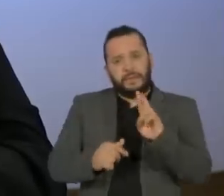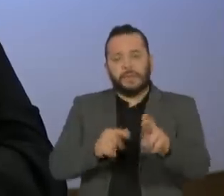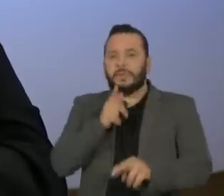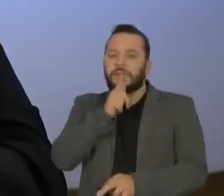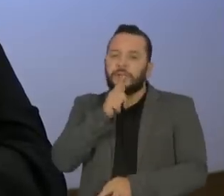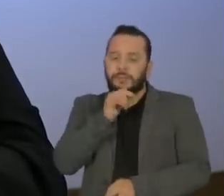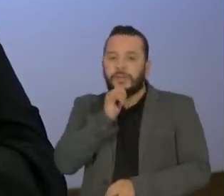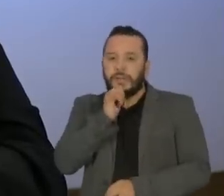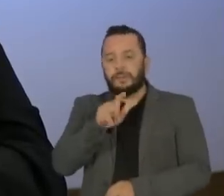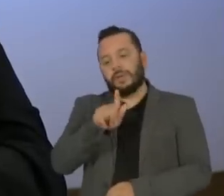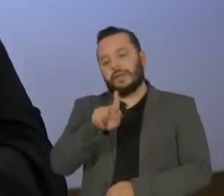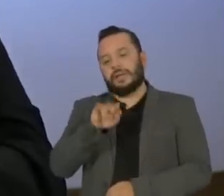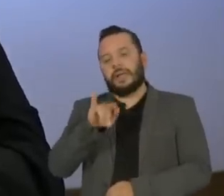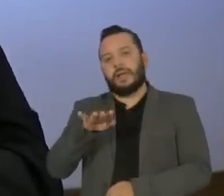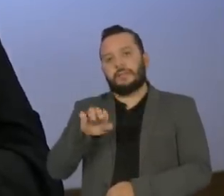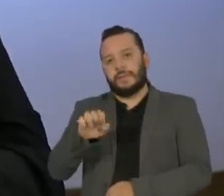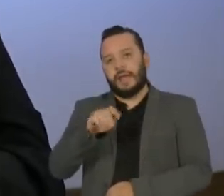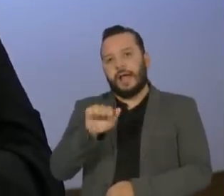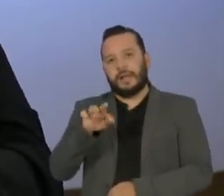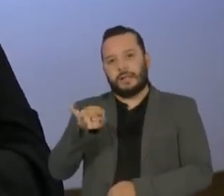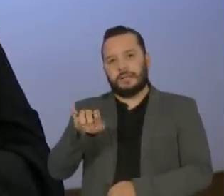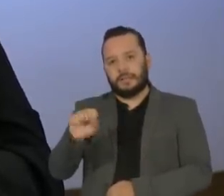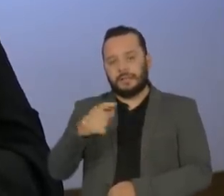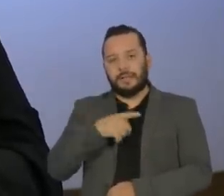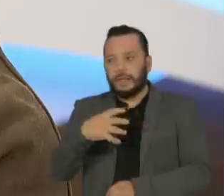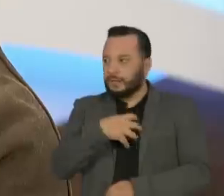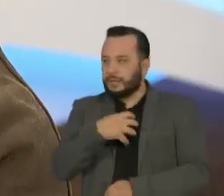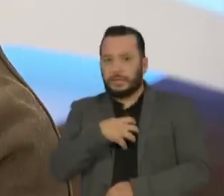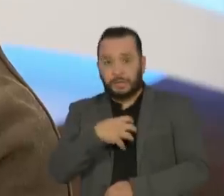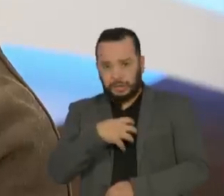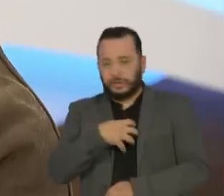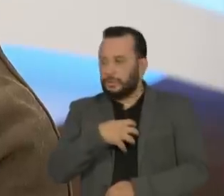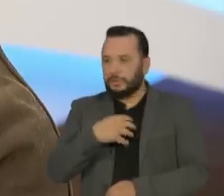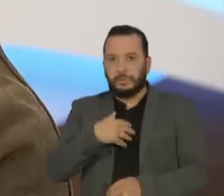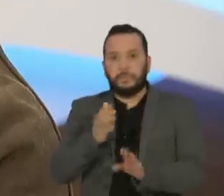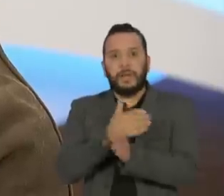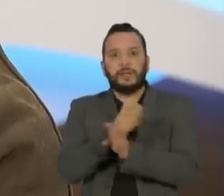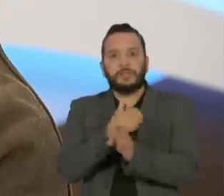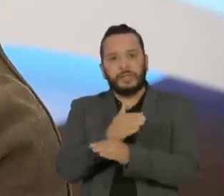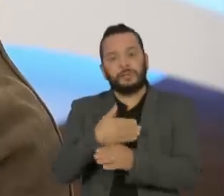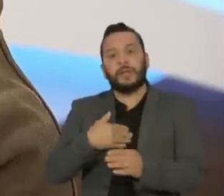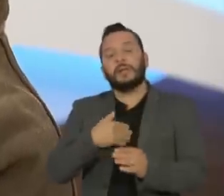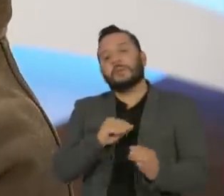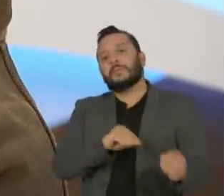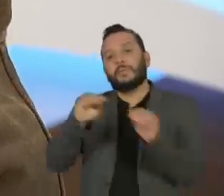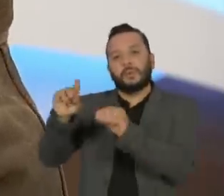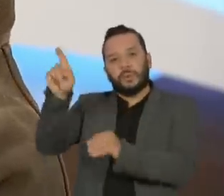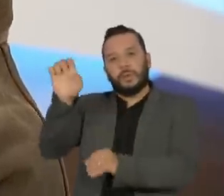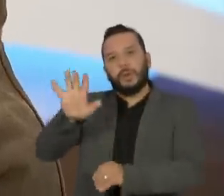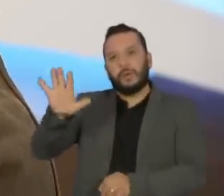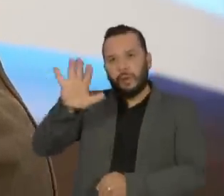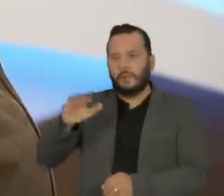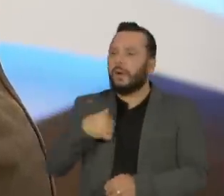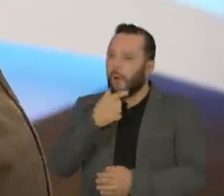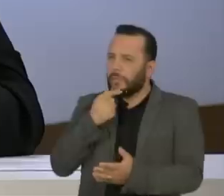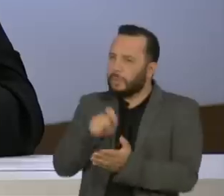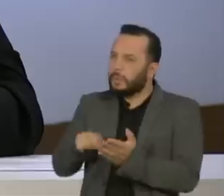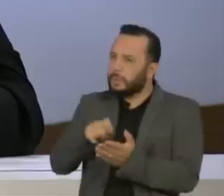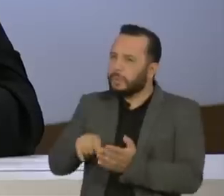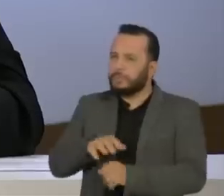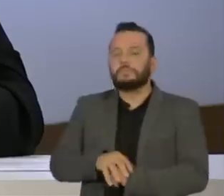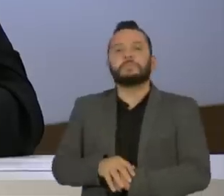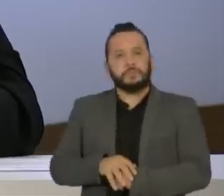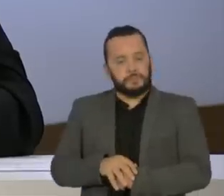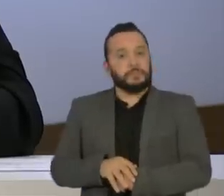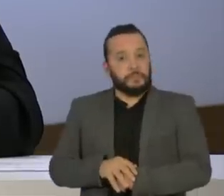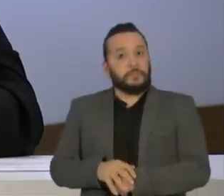por exemplo, disse que está se sentindo deslocado, está até morando na Europa, é até um colega seu de geração. Um grande compositor. Por outro lado, a gente vê